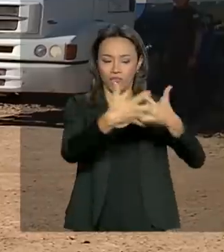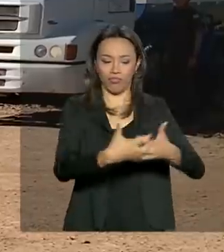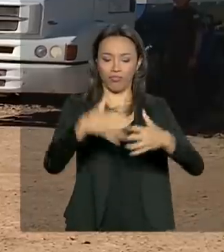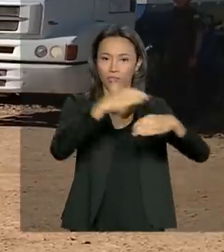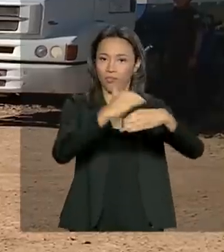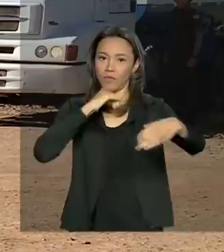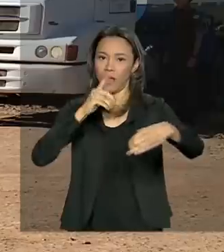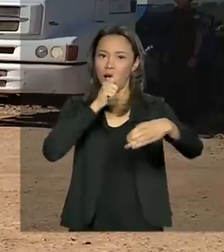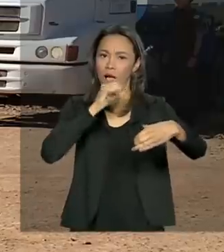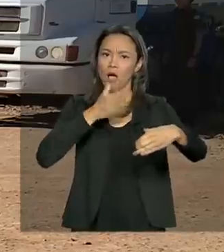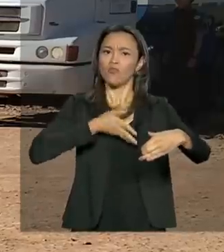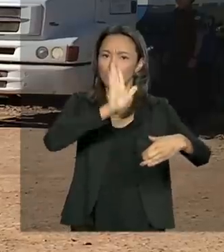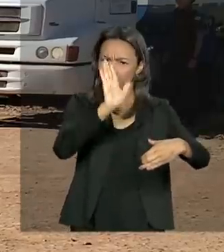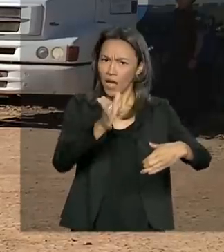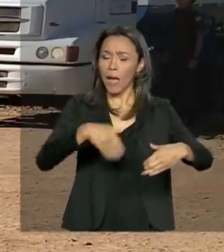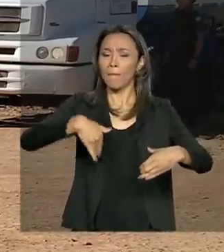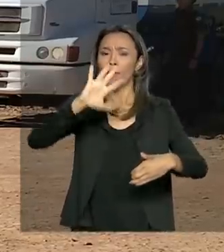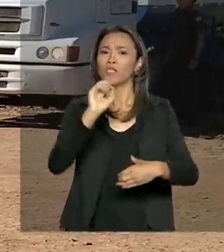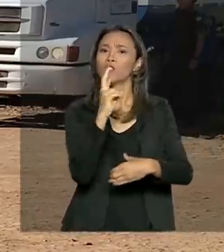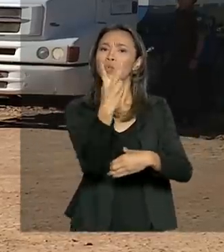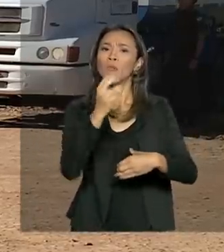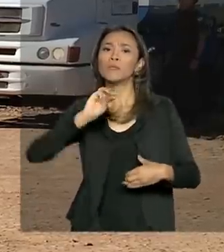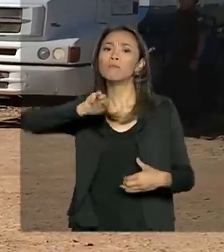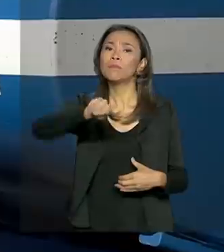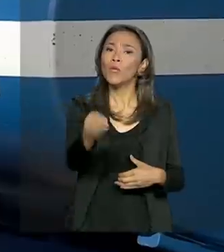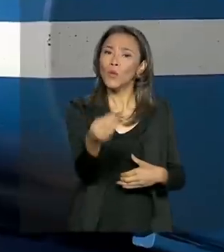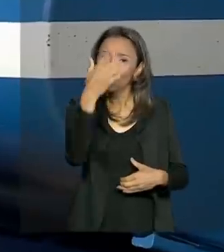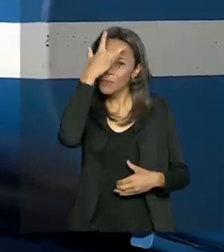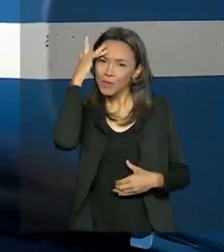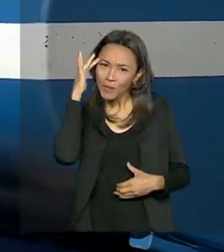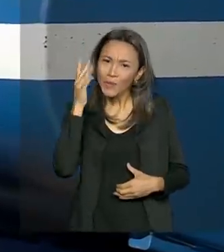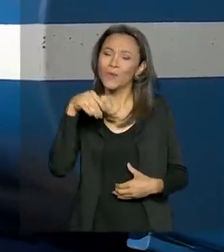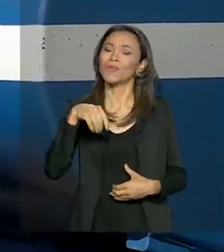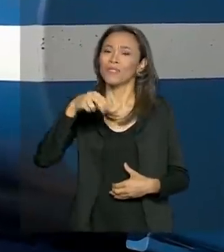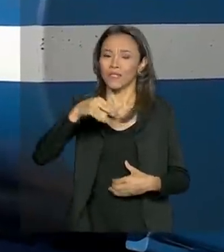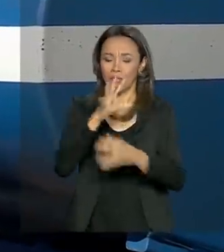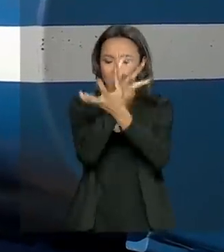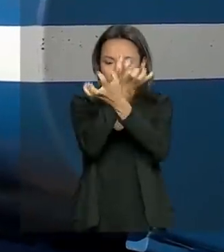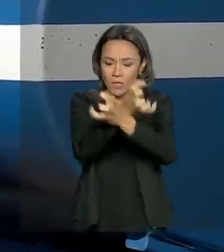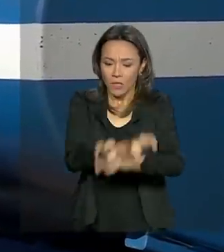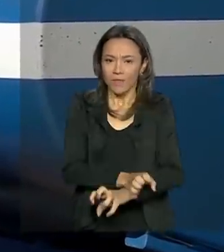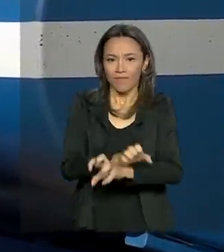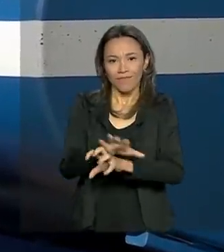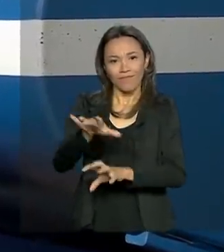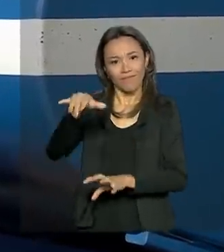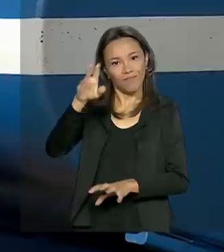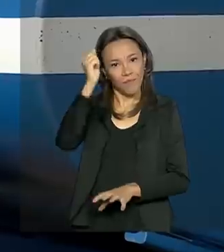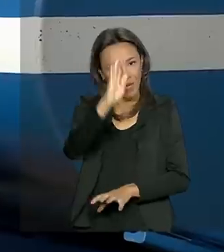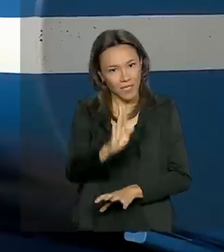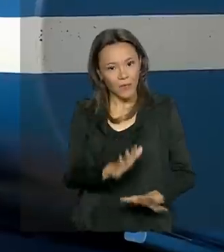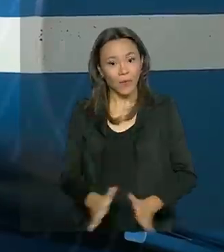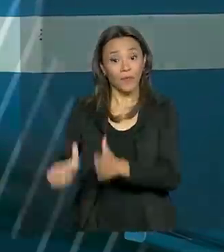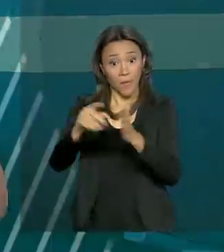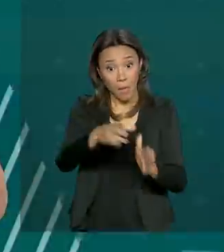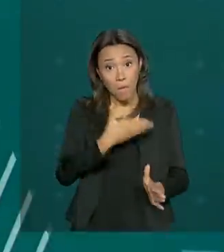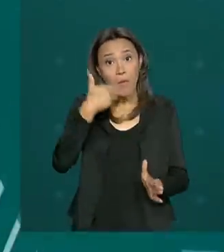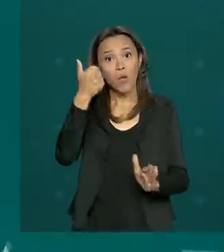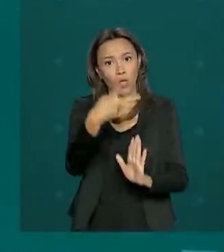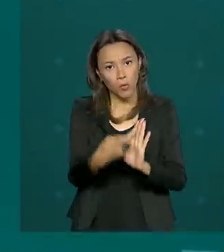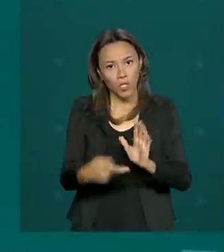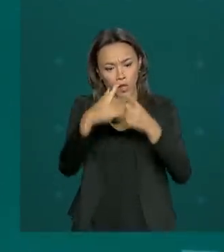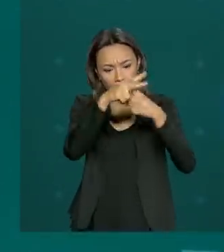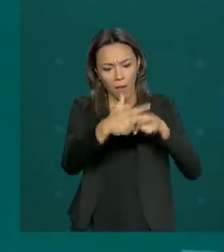abasteceu mais de 2 milhões de pessoas no semiárido brasileiro. Melhorias no projeto garantiram uma